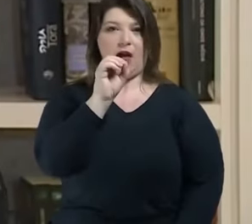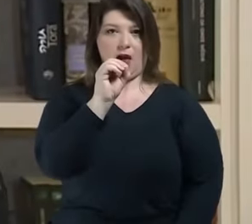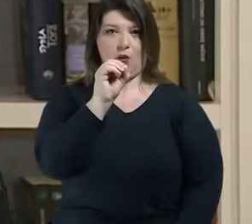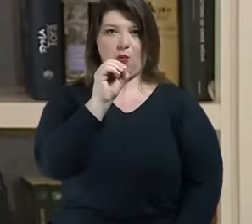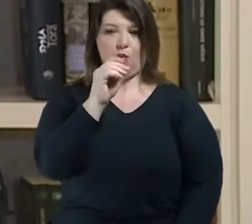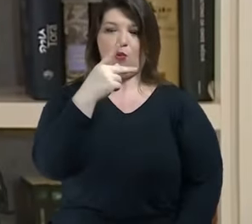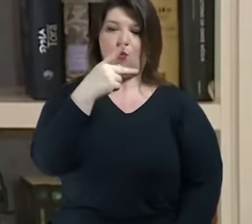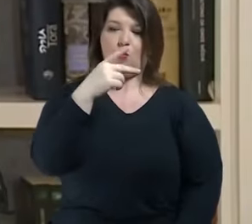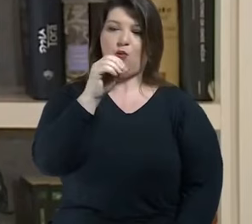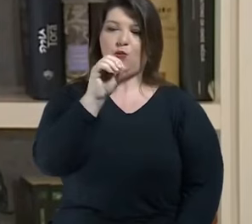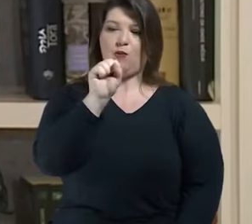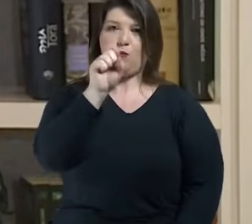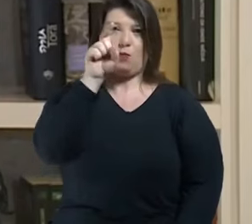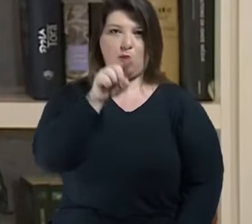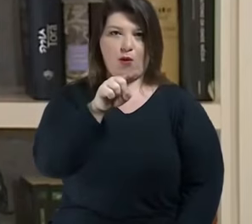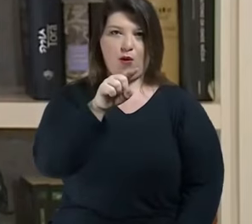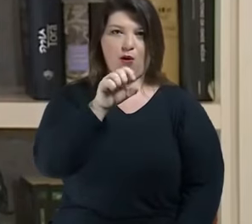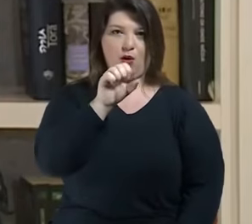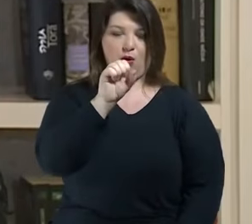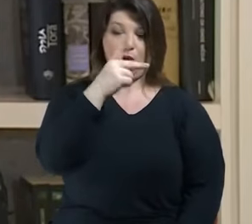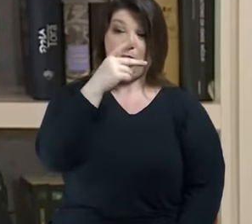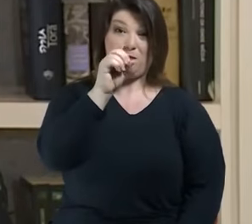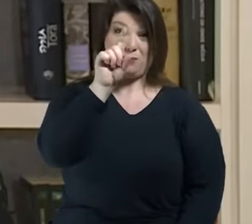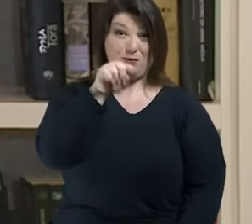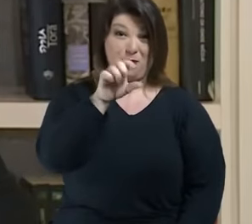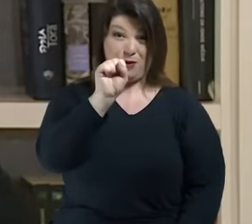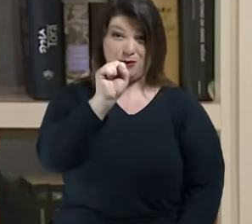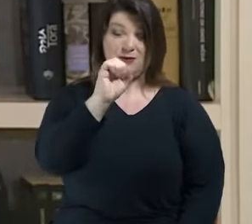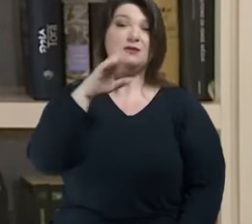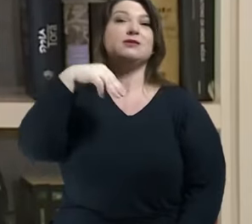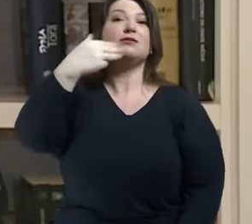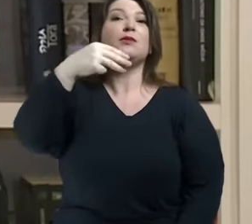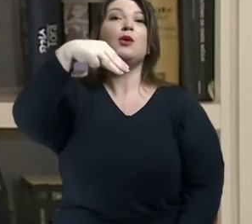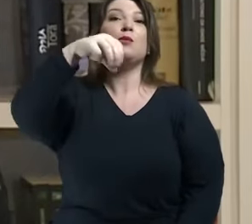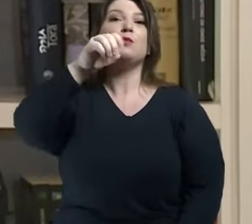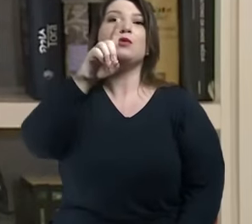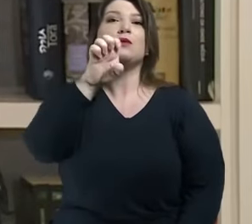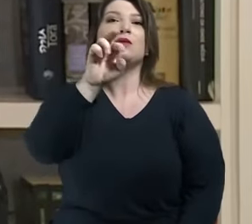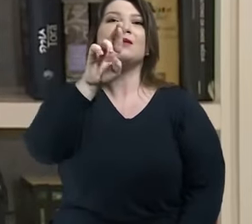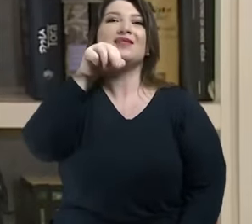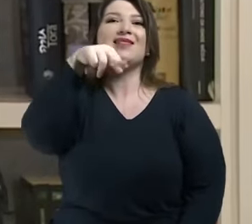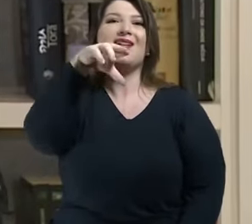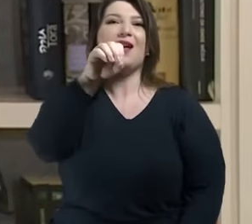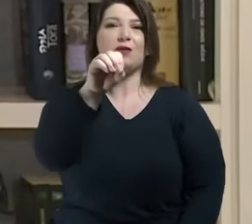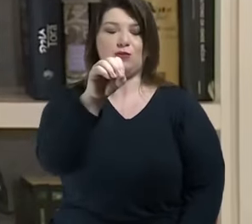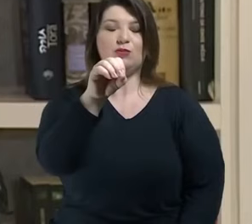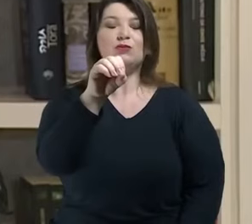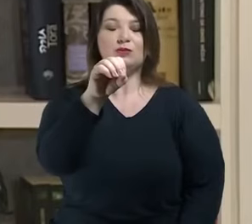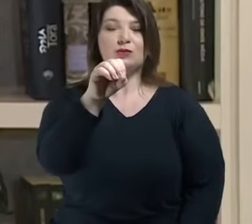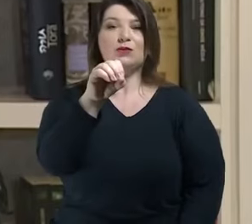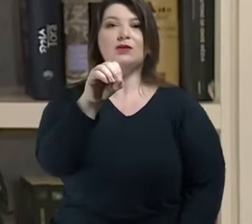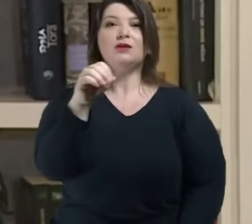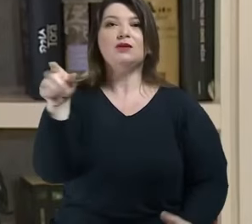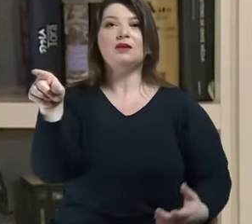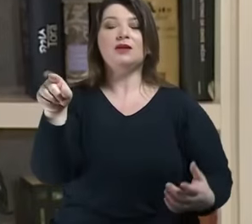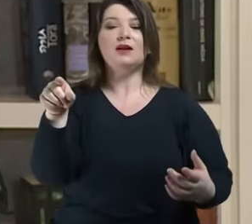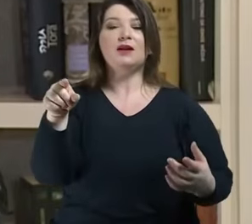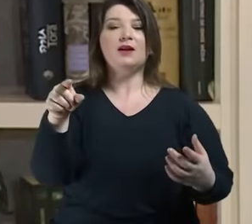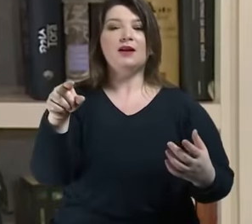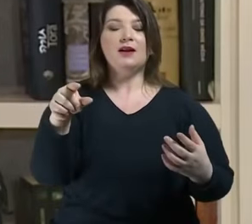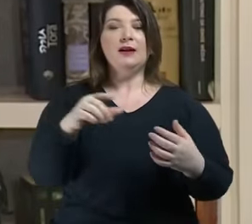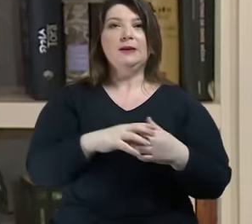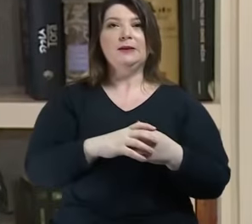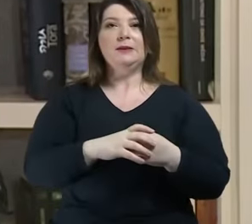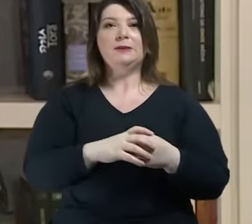que o nosso Zygmunt Bauman abandonou, porque achou que, de tanto falar de pós-modernismo, ele seria considerado pós-moderno, passou a